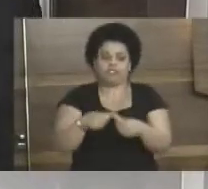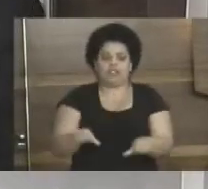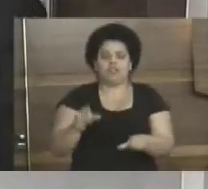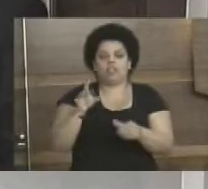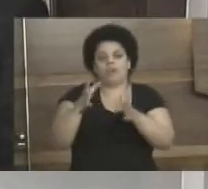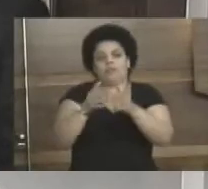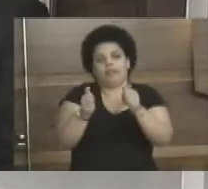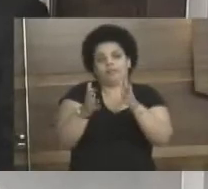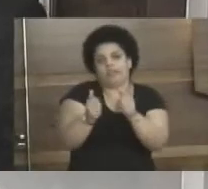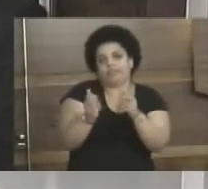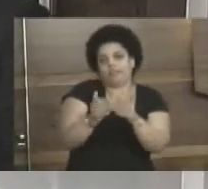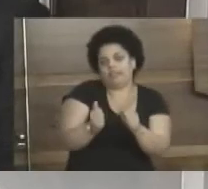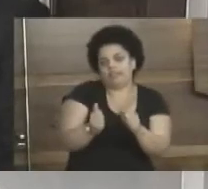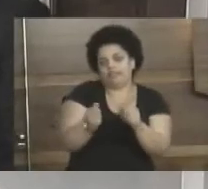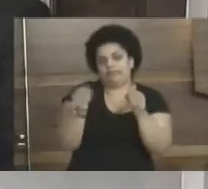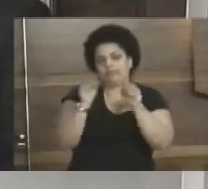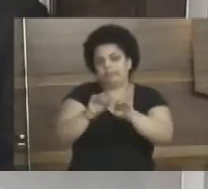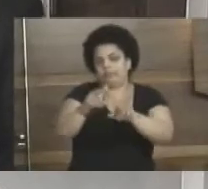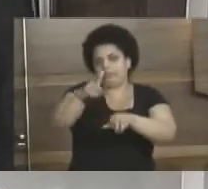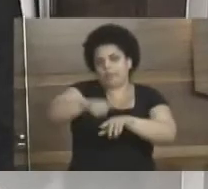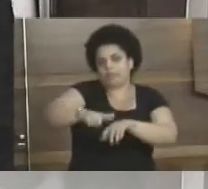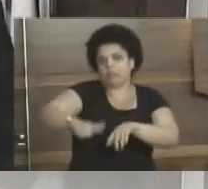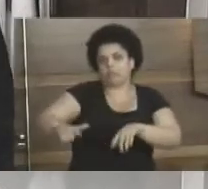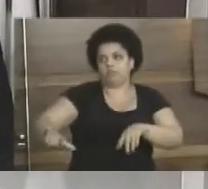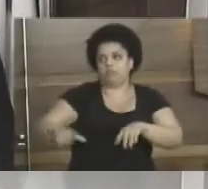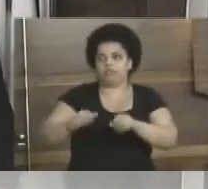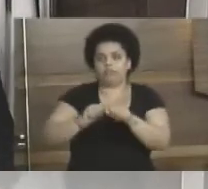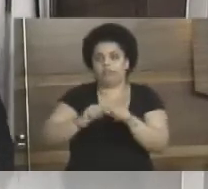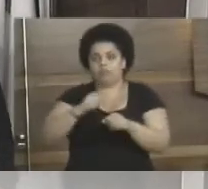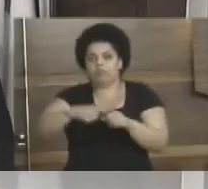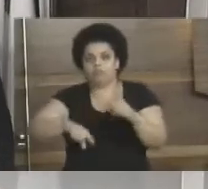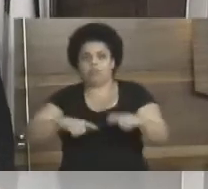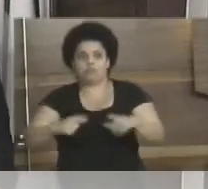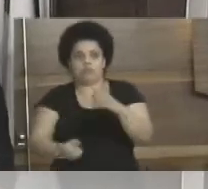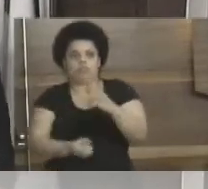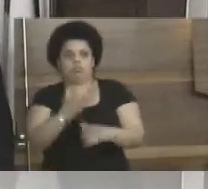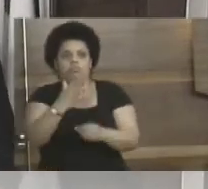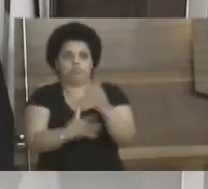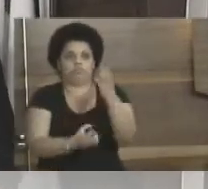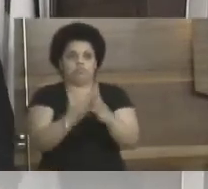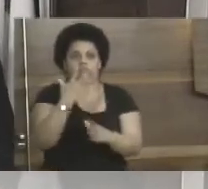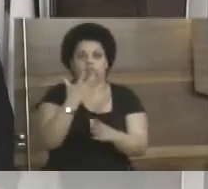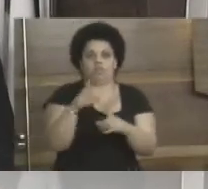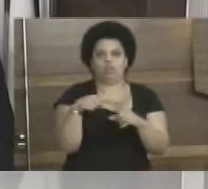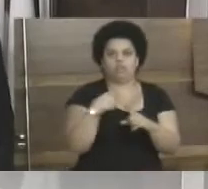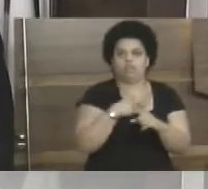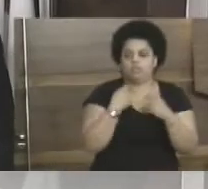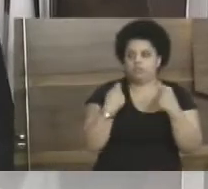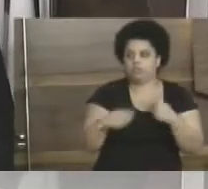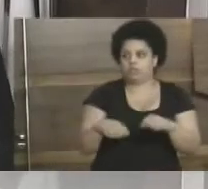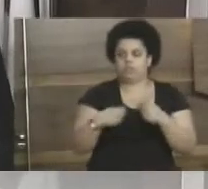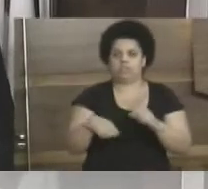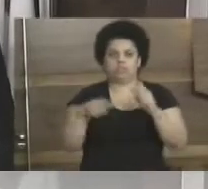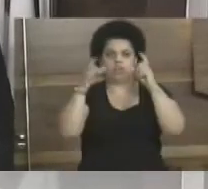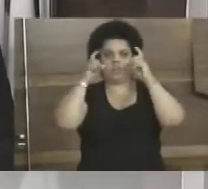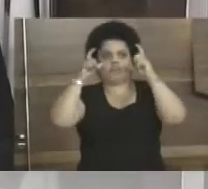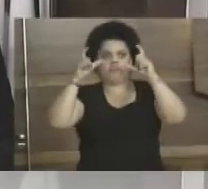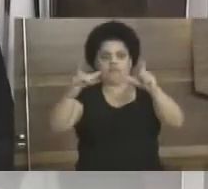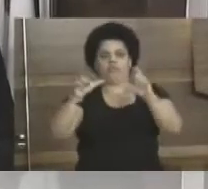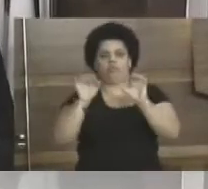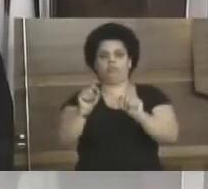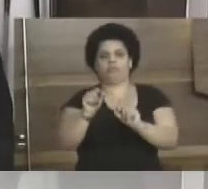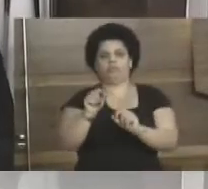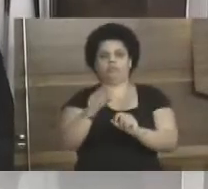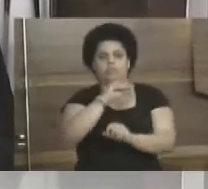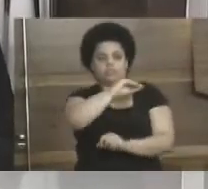só pedindo para colocar mais creche, para fazer mais creche, onde nós precisamos é estar focado em quê?